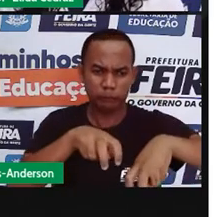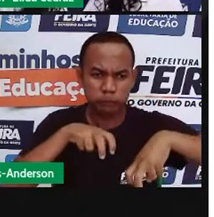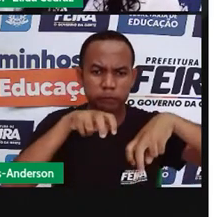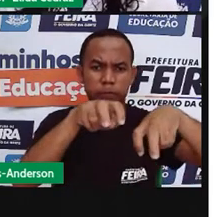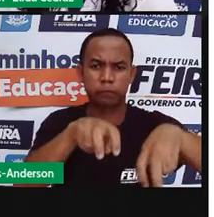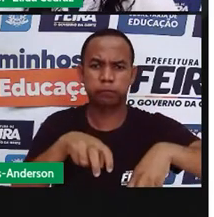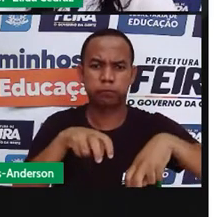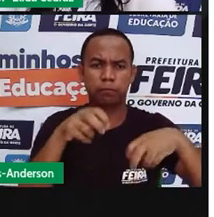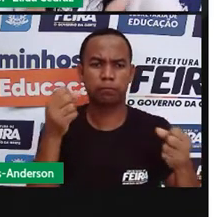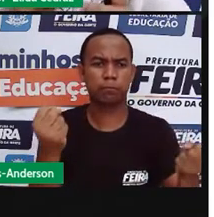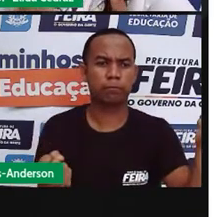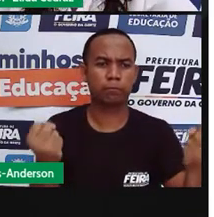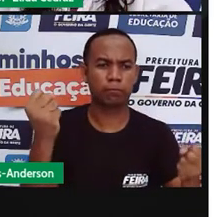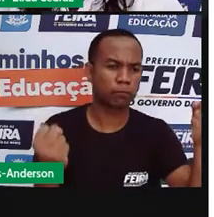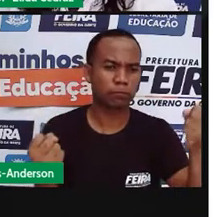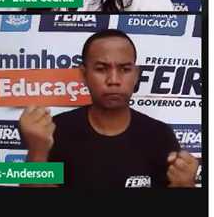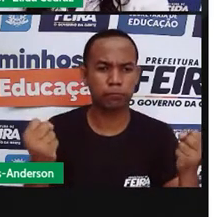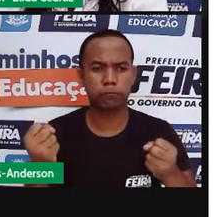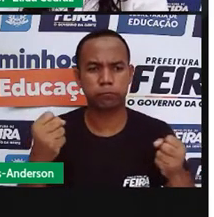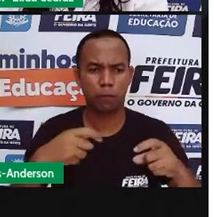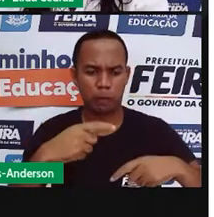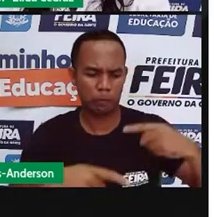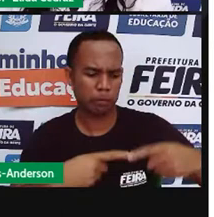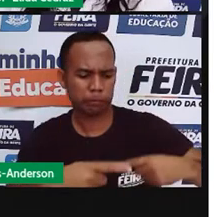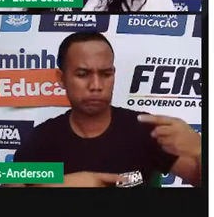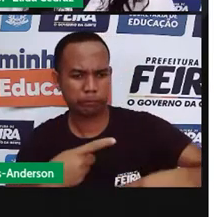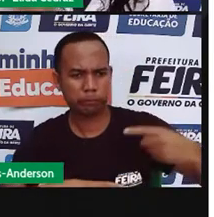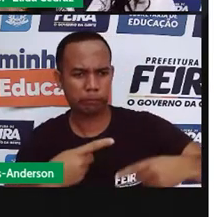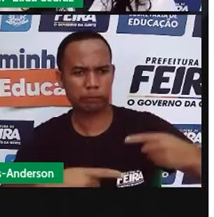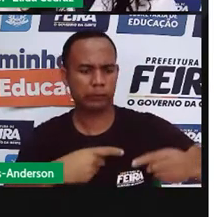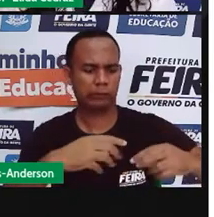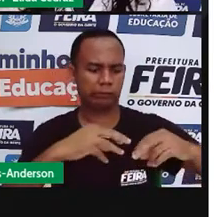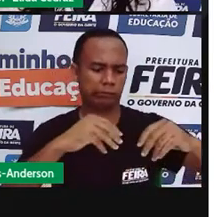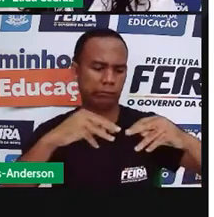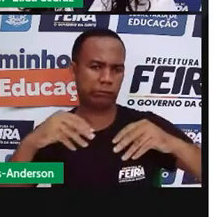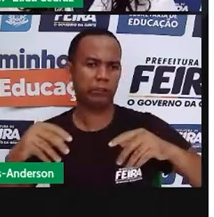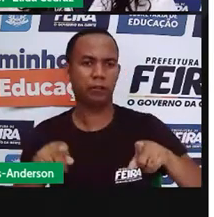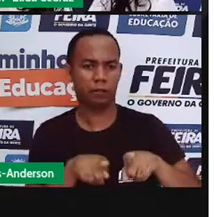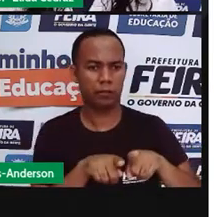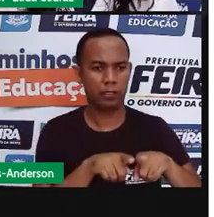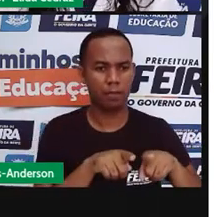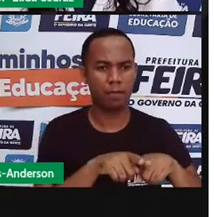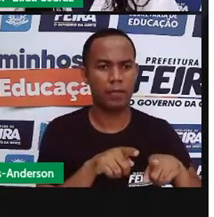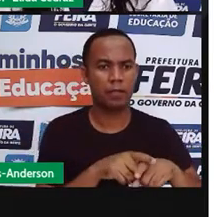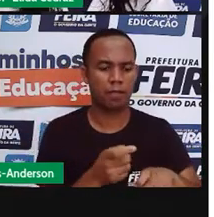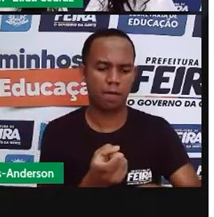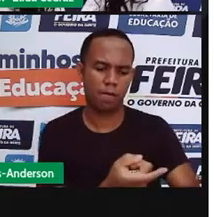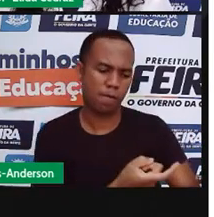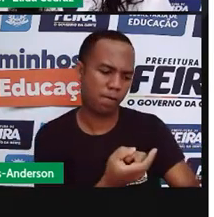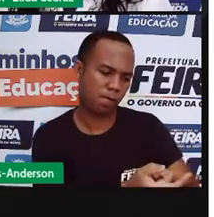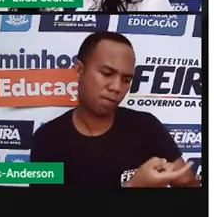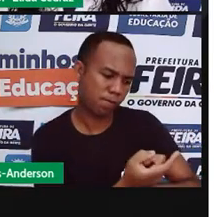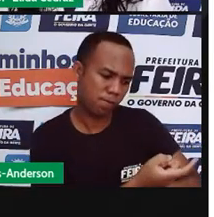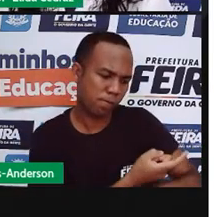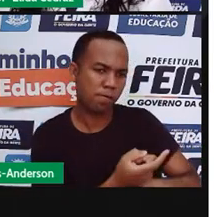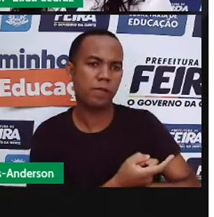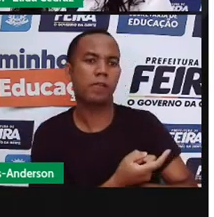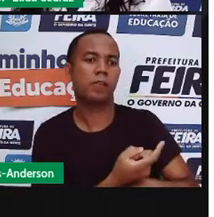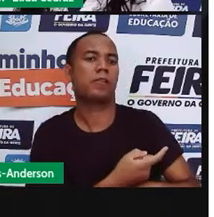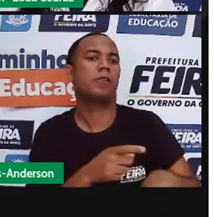que é cortar a terra e revirar a terra, até a colheita. Por isso, tem poucos